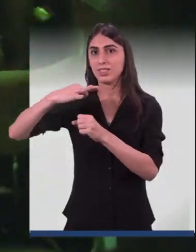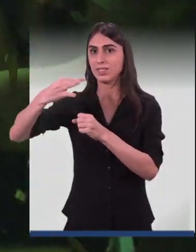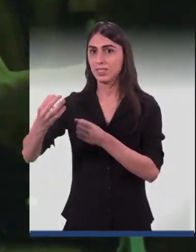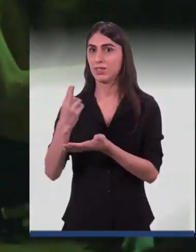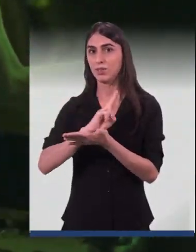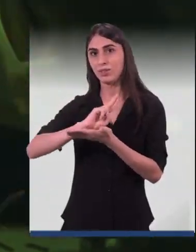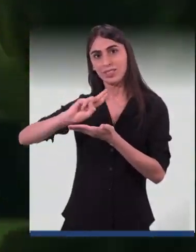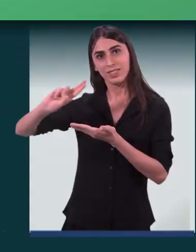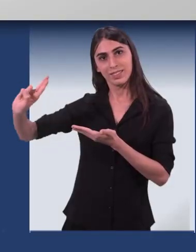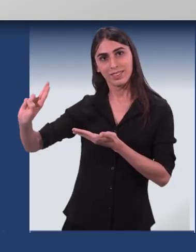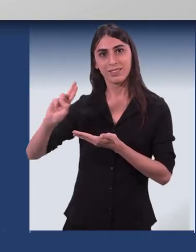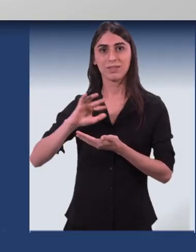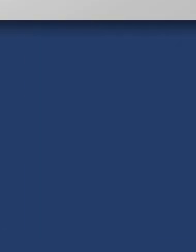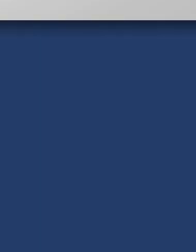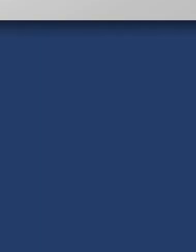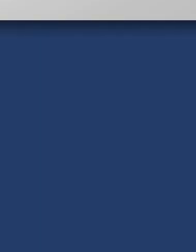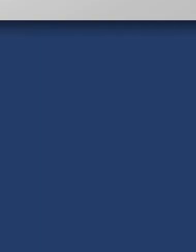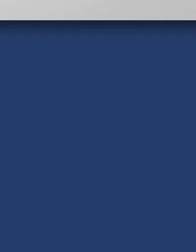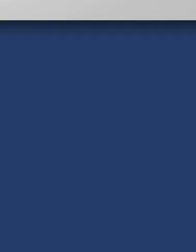extensão universitária.